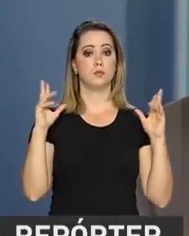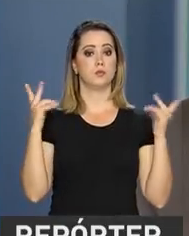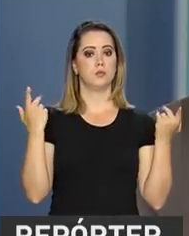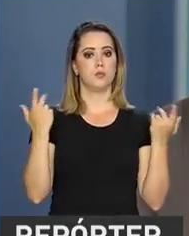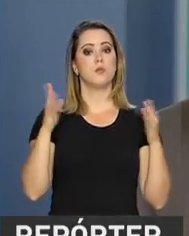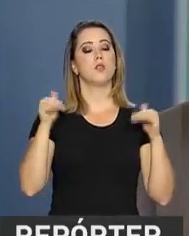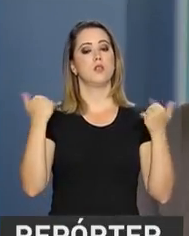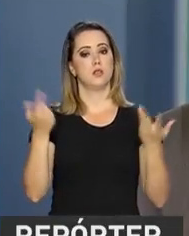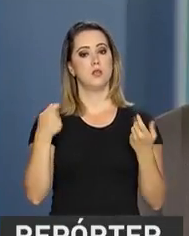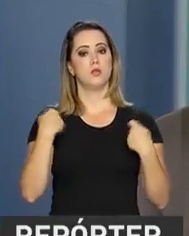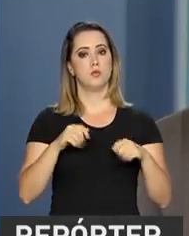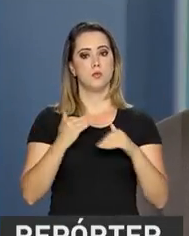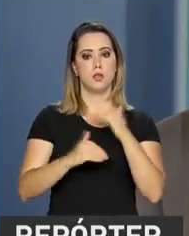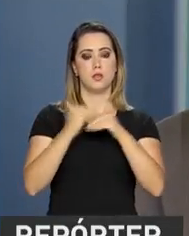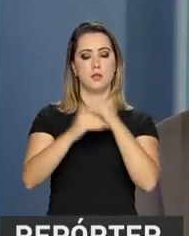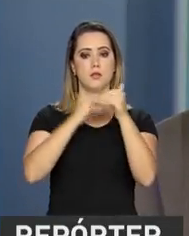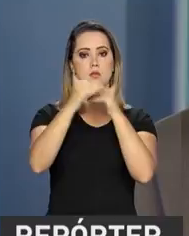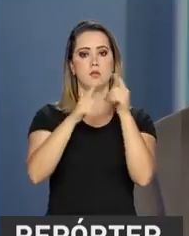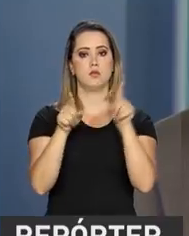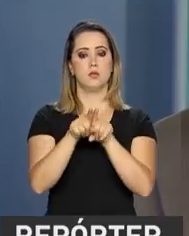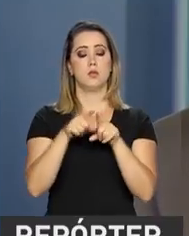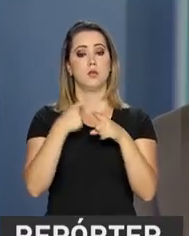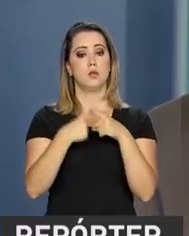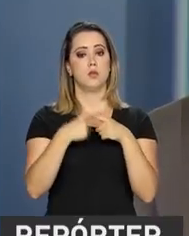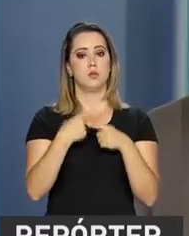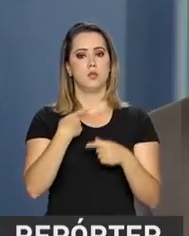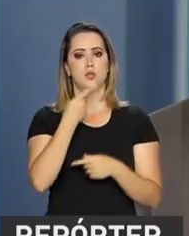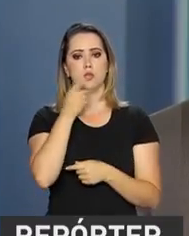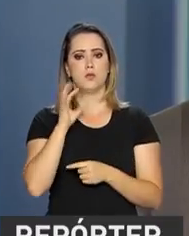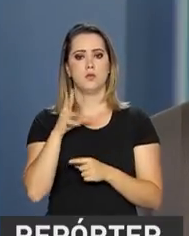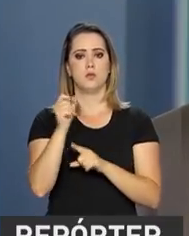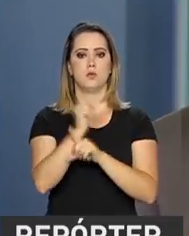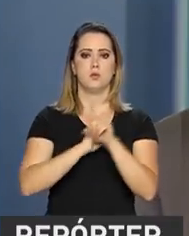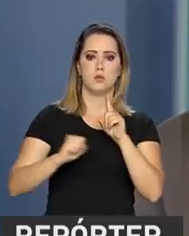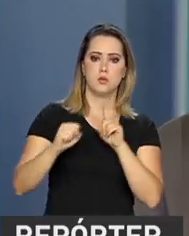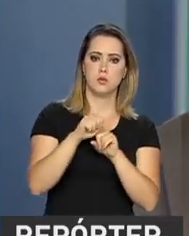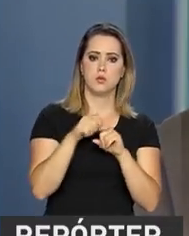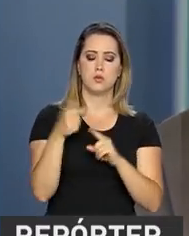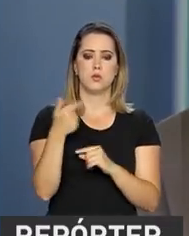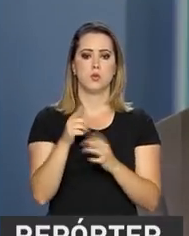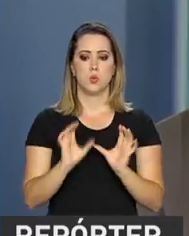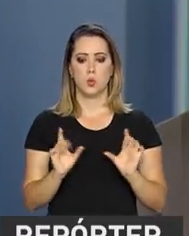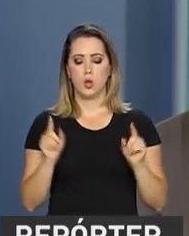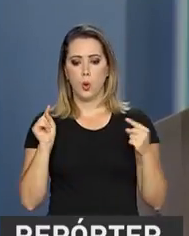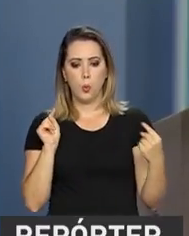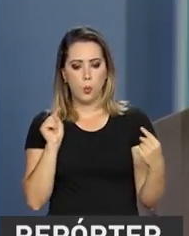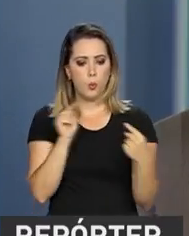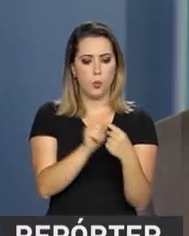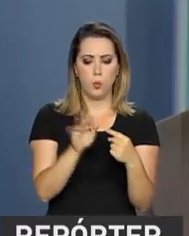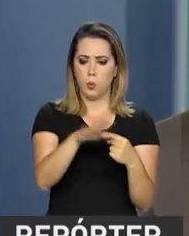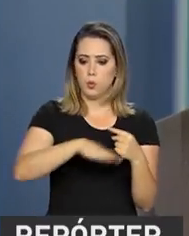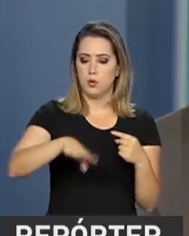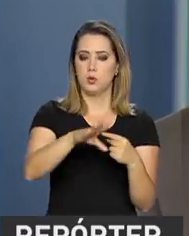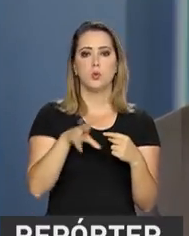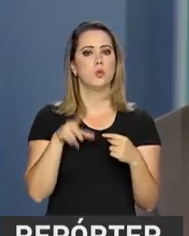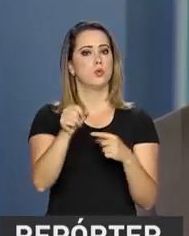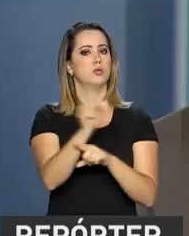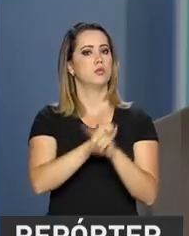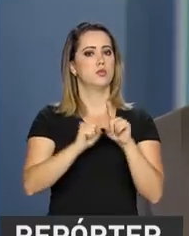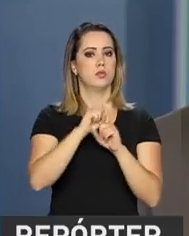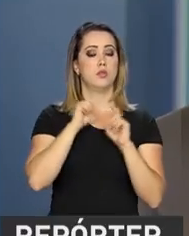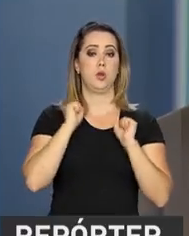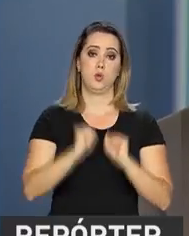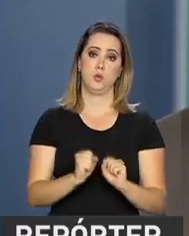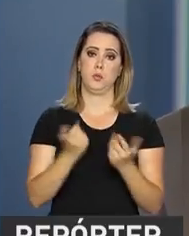E é por isso que a gente tem crescido muito. A gente tem crescido muito porque a gente fala com toda a sociedade. A gente não tem um público-alvo. A gente tem a sociedade como um todo.